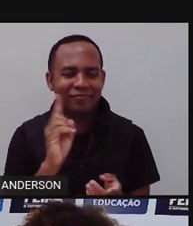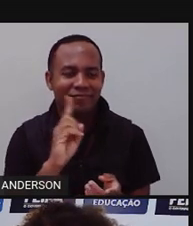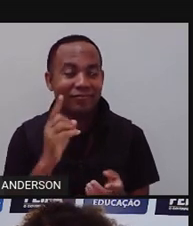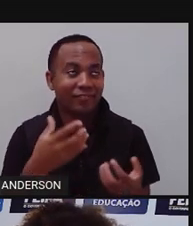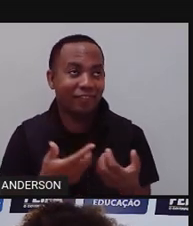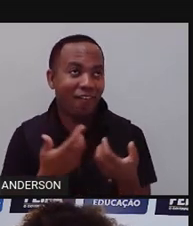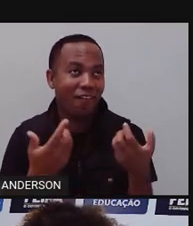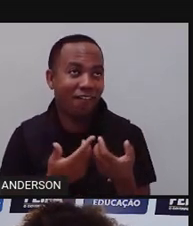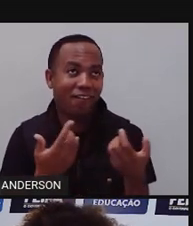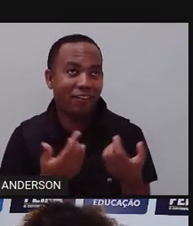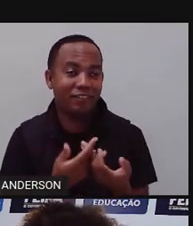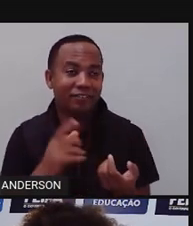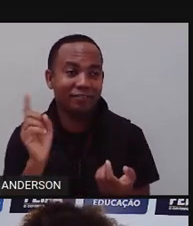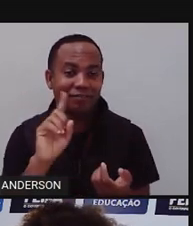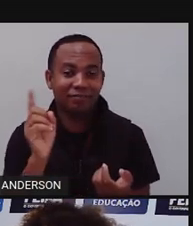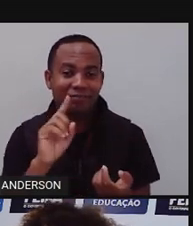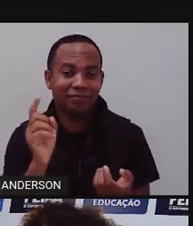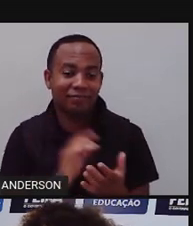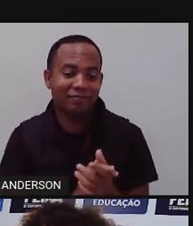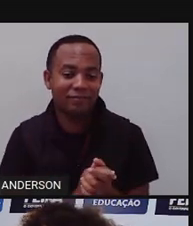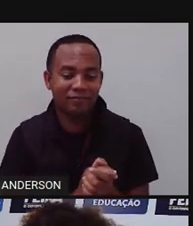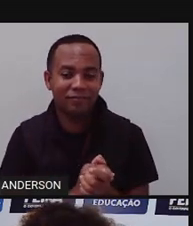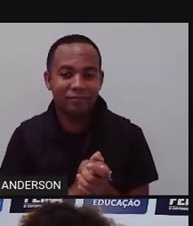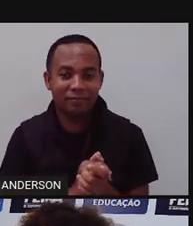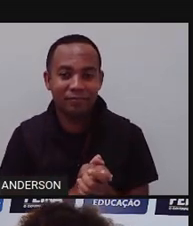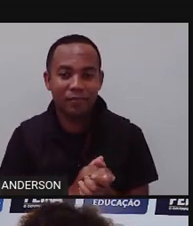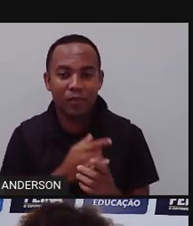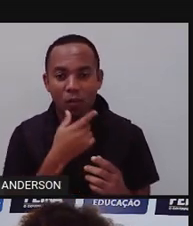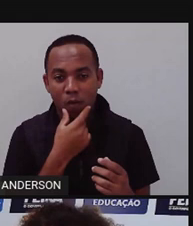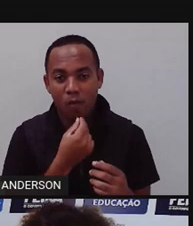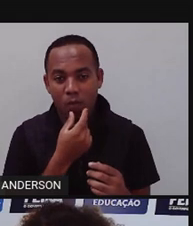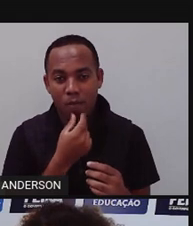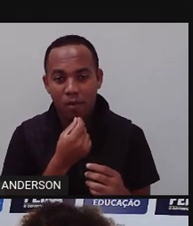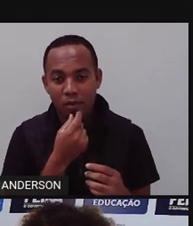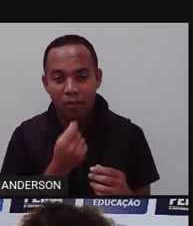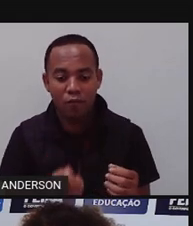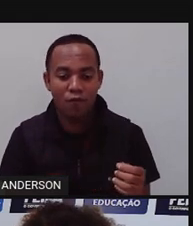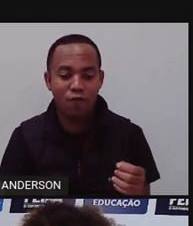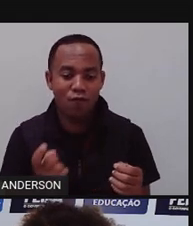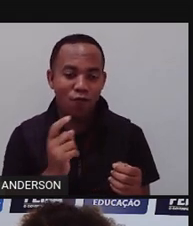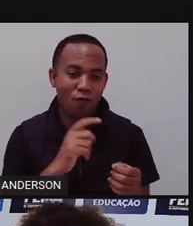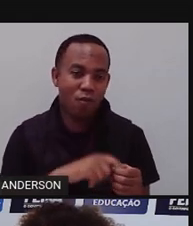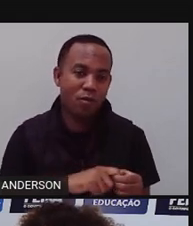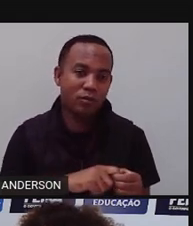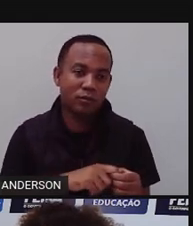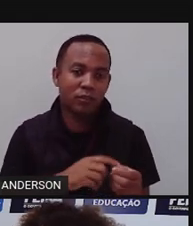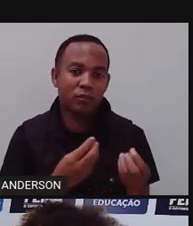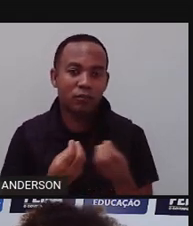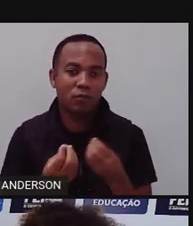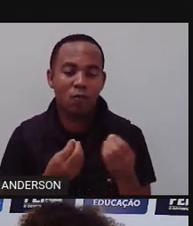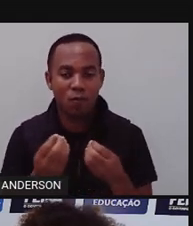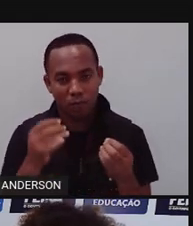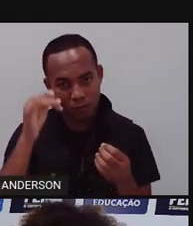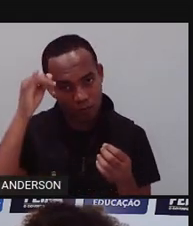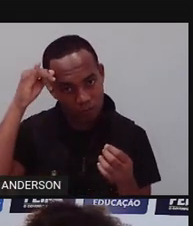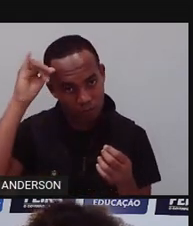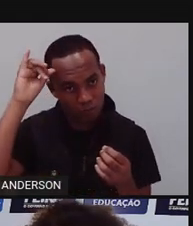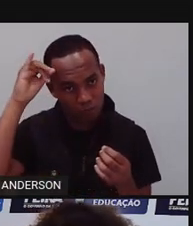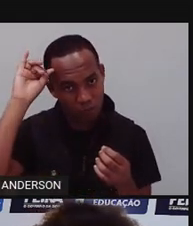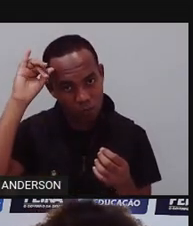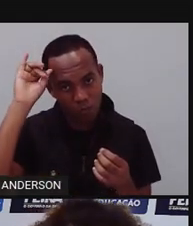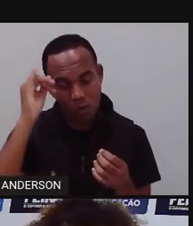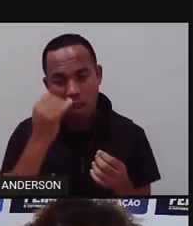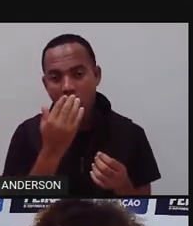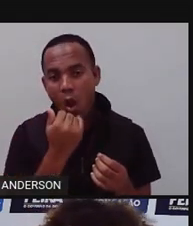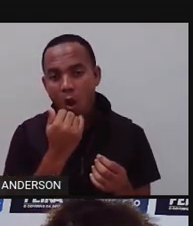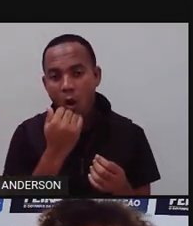alface. Que Anderson disse que gosta muito de alface. E aí o homem, ele volta e faz o quê? Um churrasco, né? Com um boi gordo desse aí. Meu Deus do céu. O cupim deve